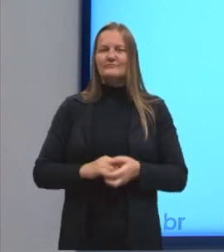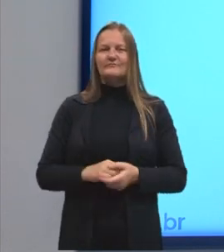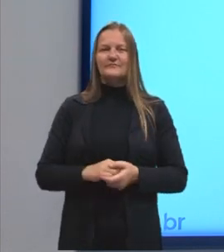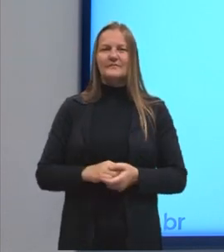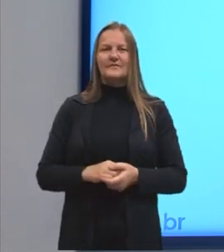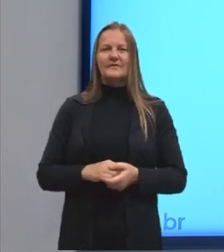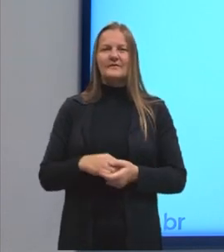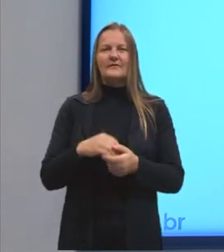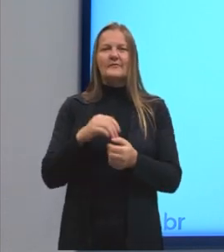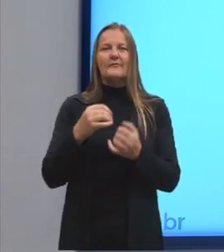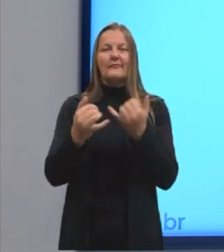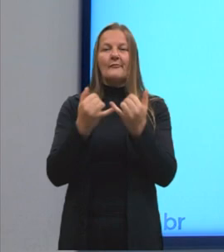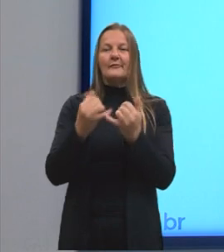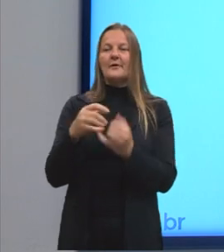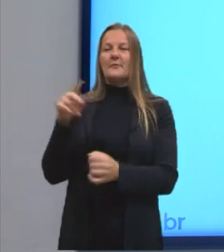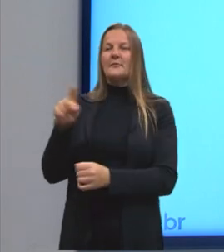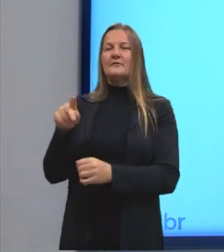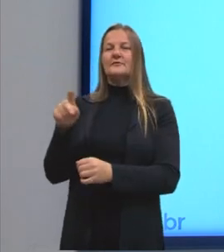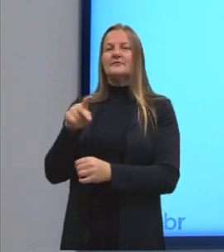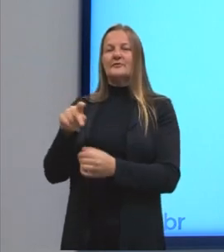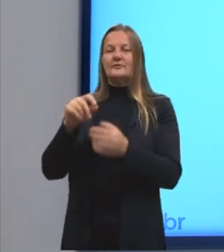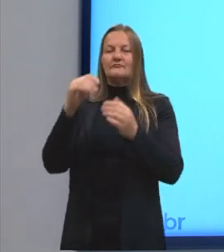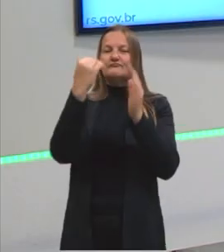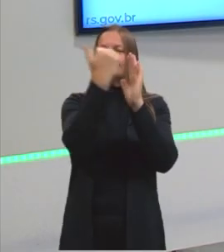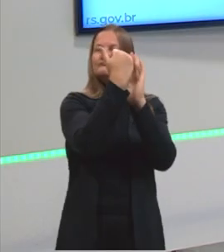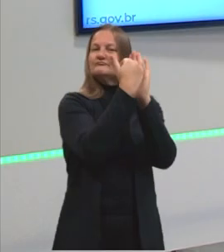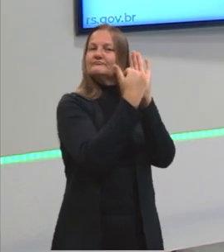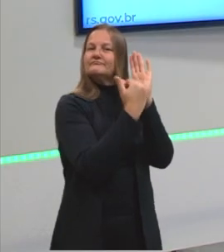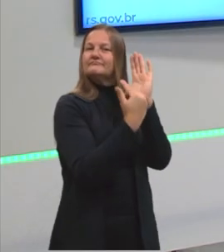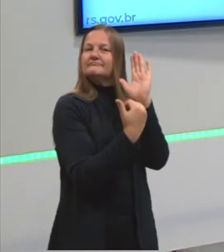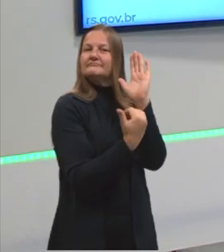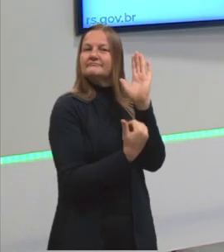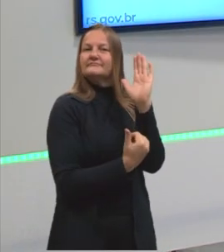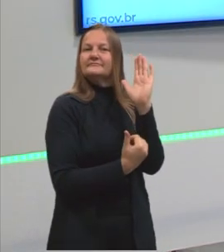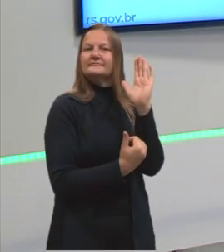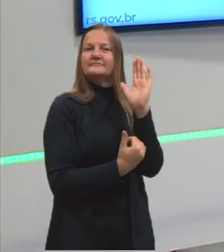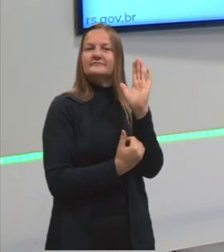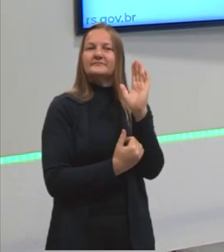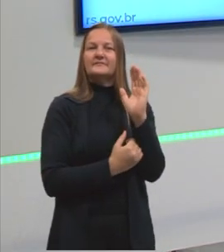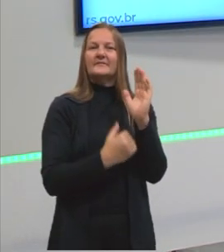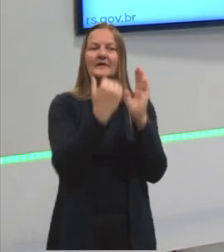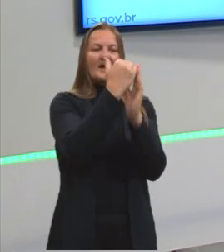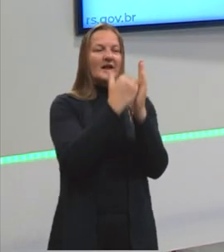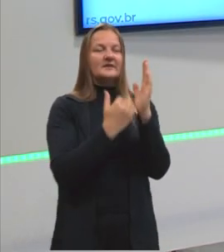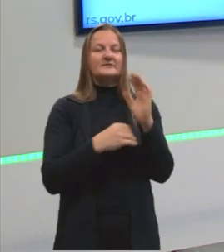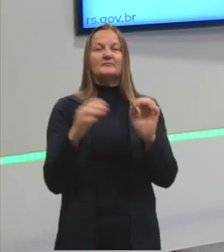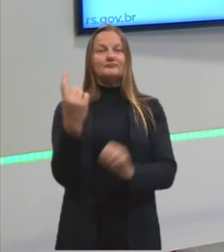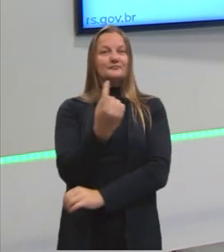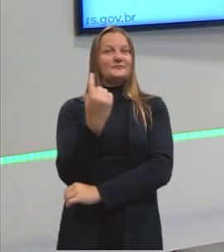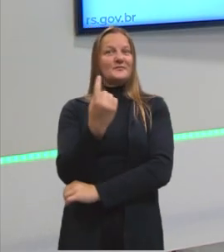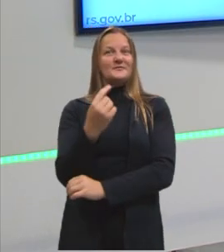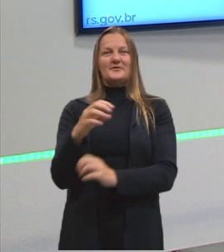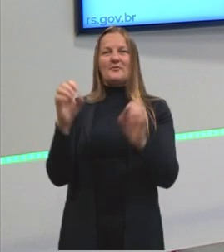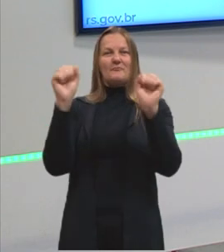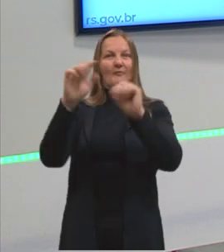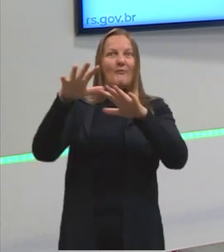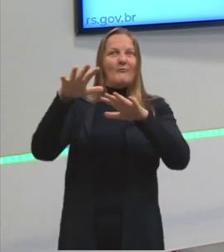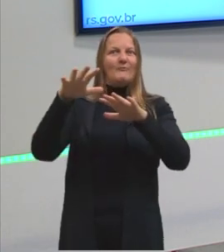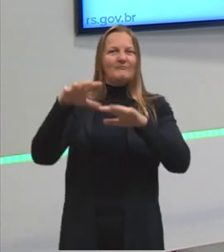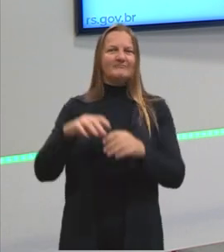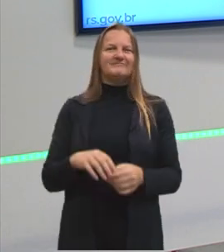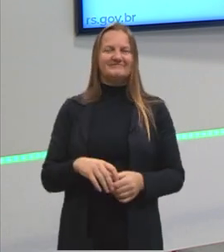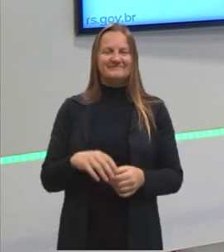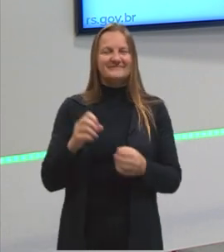viram alguma vez na vida a professora passar uma lista de exercícios? E a lista de se resolver magicamente sozinha?